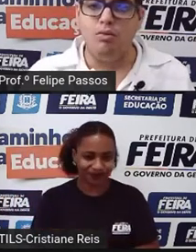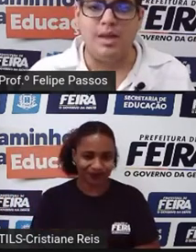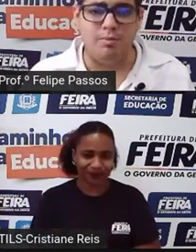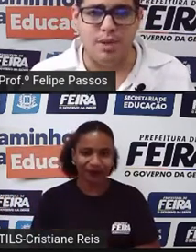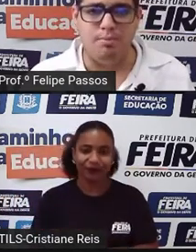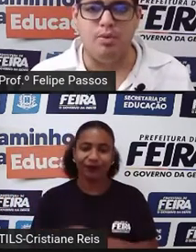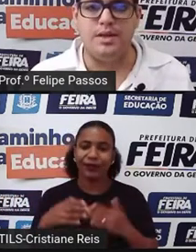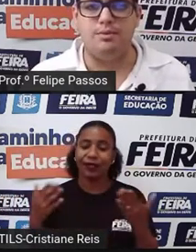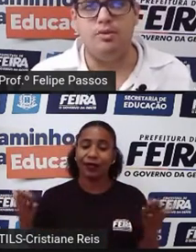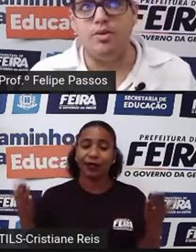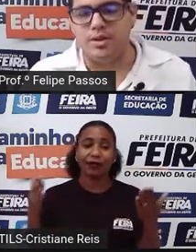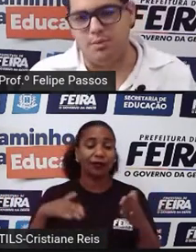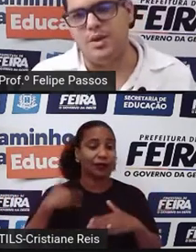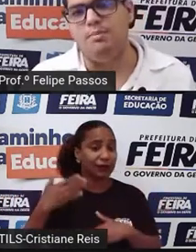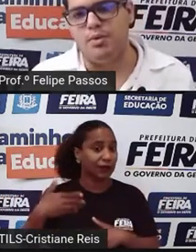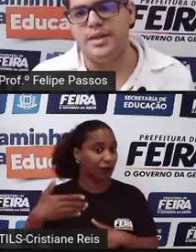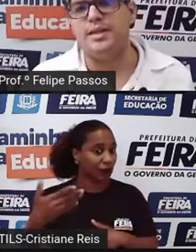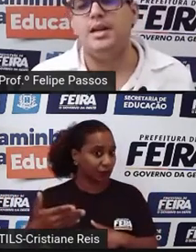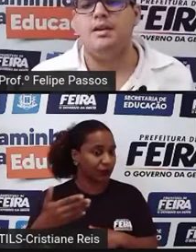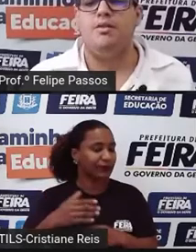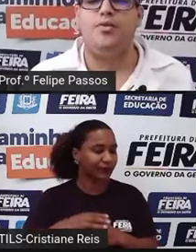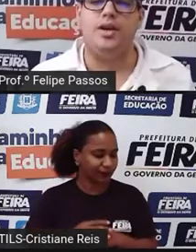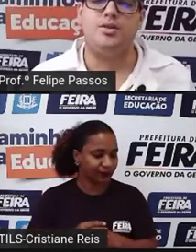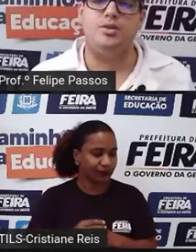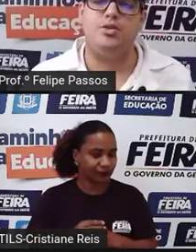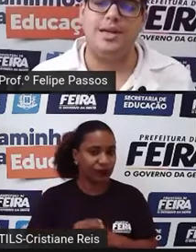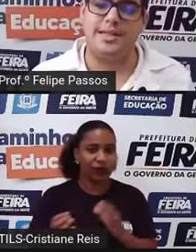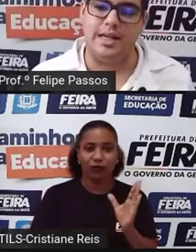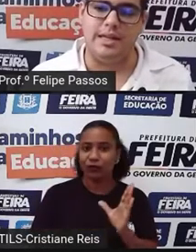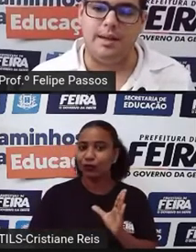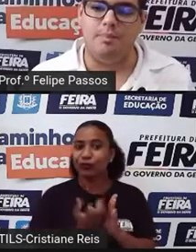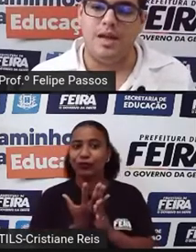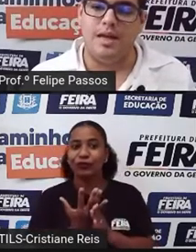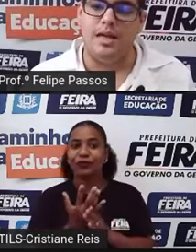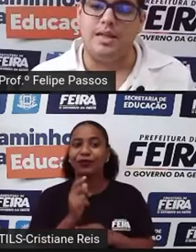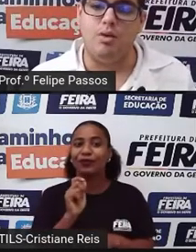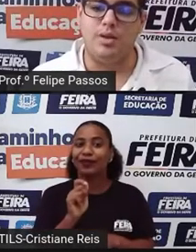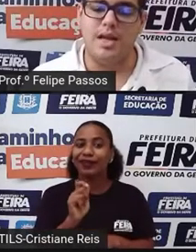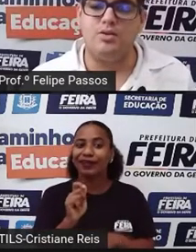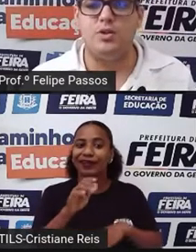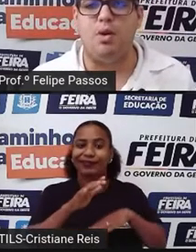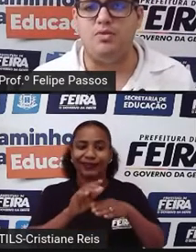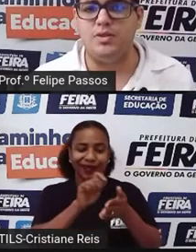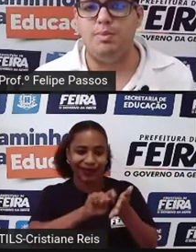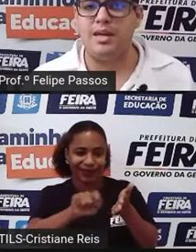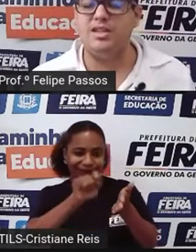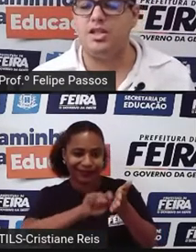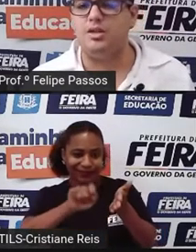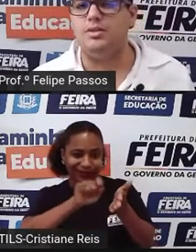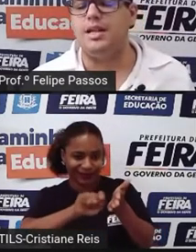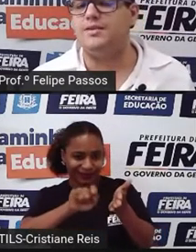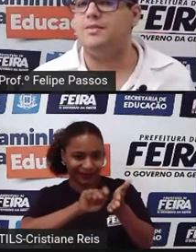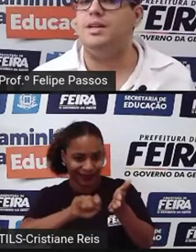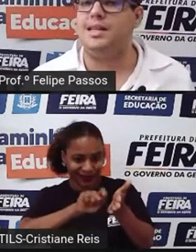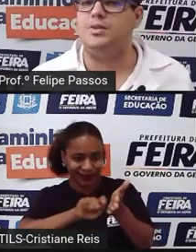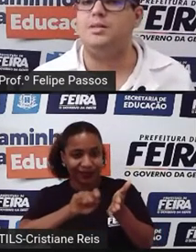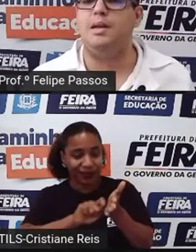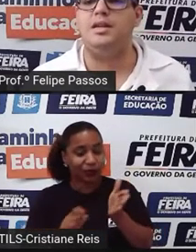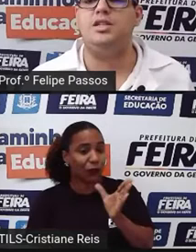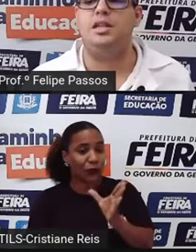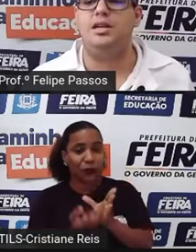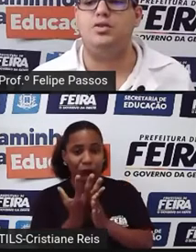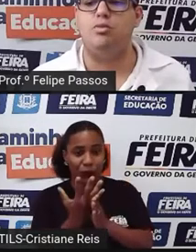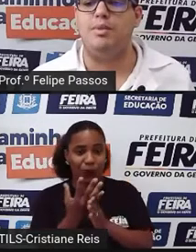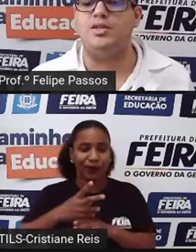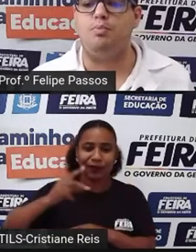Algum tempo depois, muito tempo depois, foi que surgiu a escrita. Então, desde os povos bem antigos, civilizações